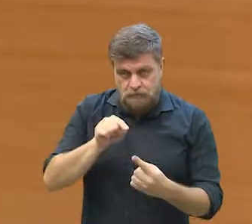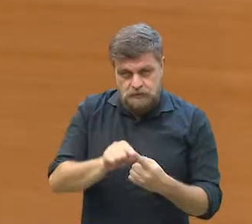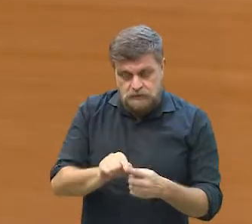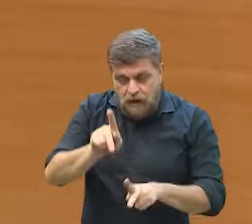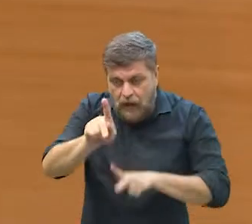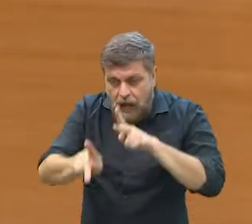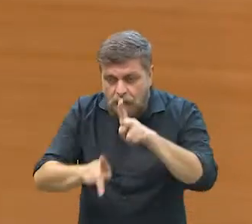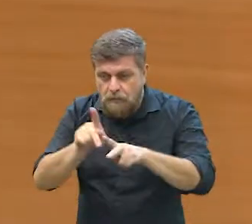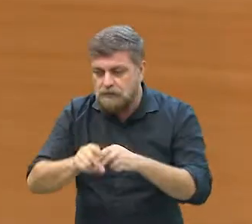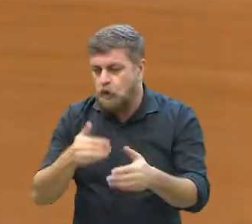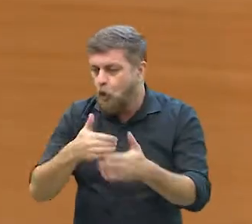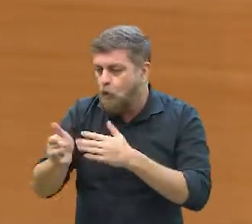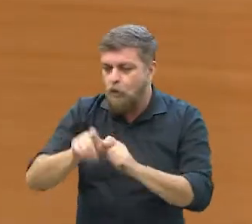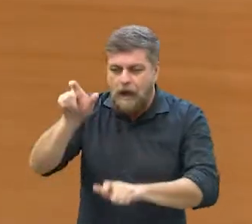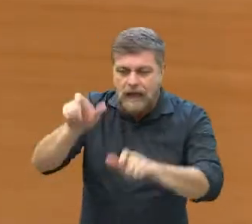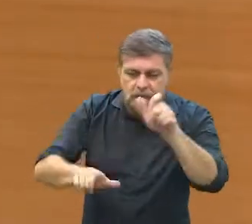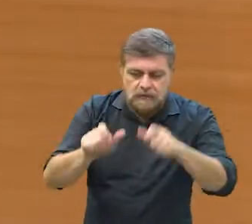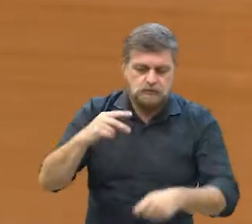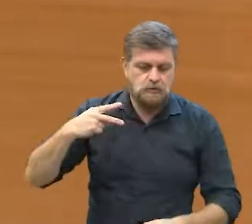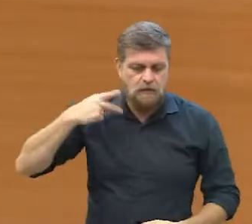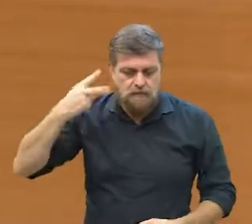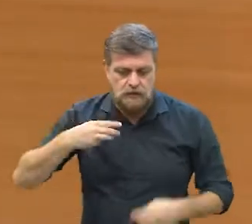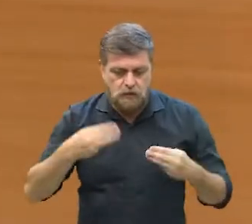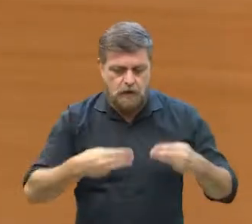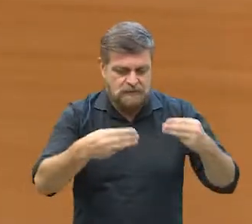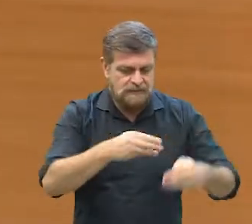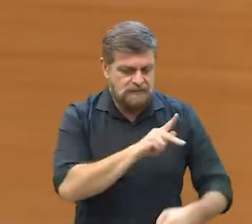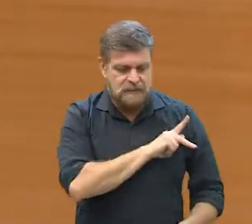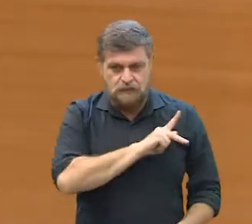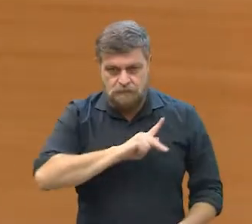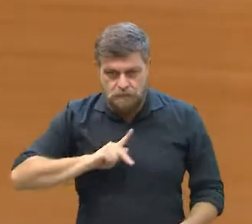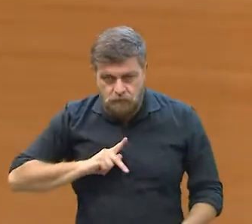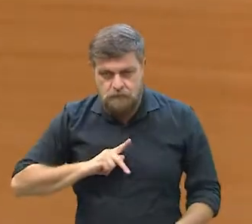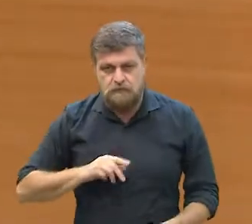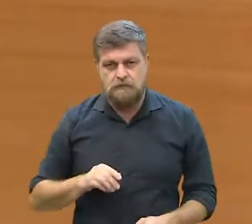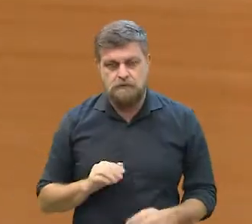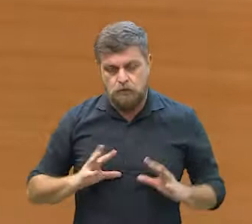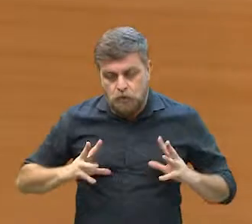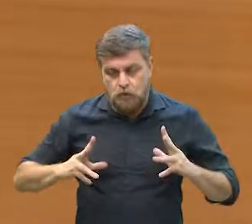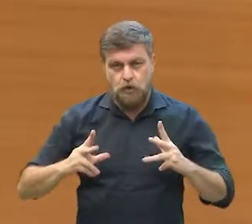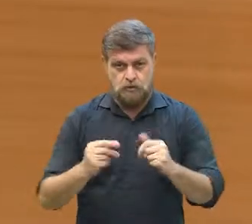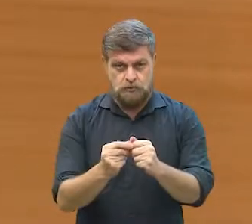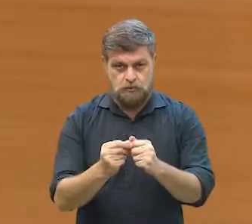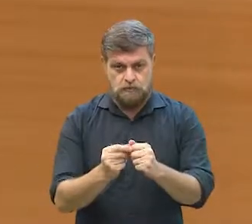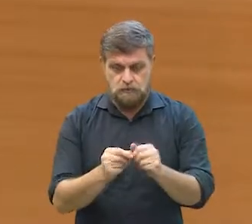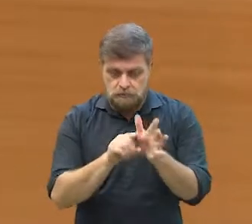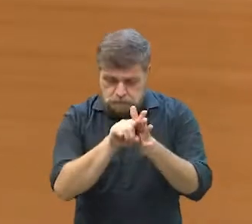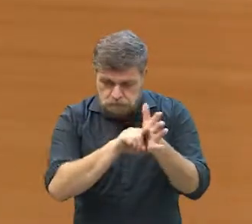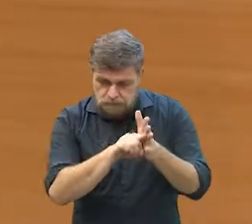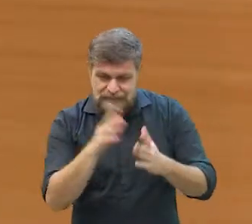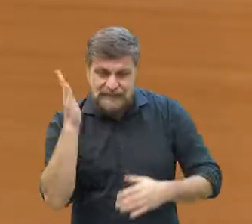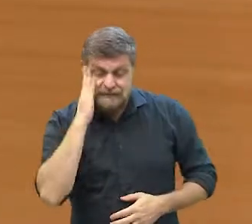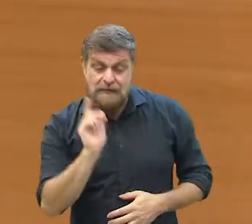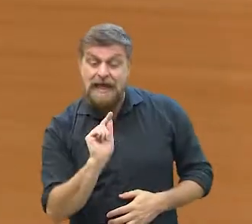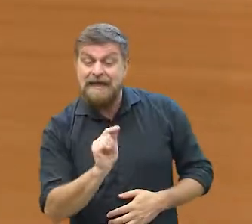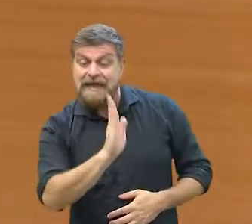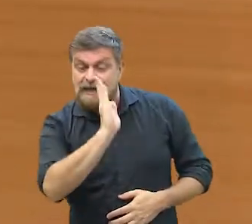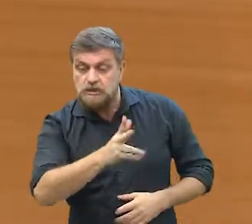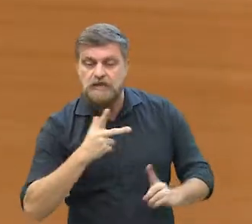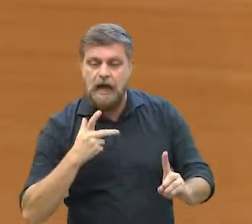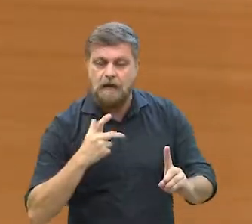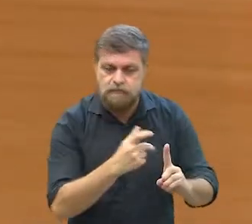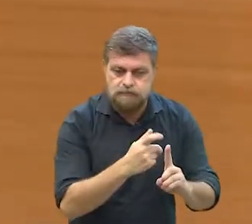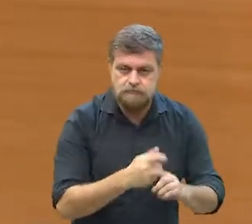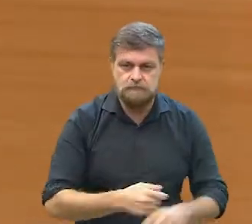Publicidade possível de qualquer cidadão, os vereadores, o mistério público, todo mundo, para que todo mundo possa acompanhar.